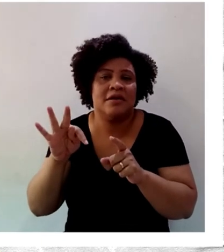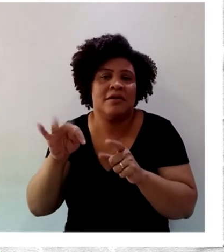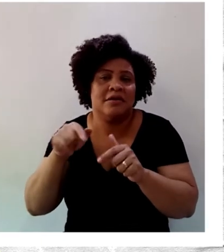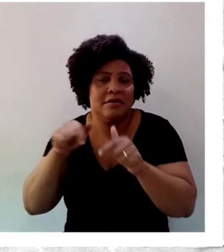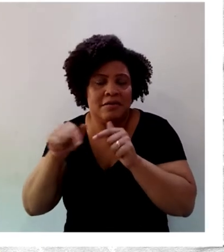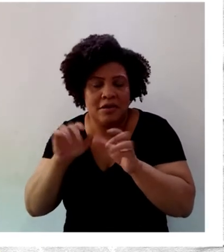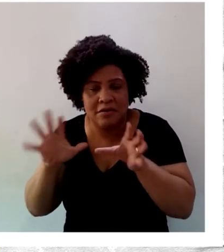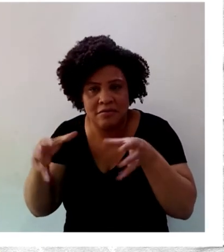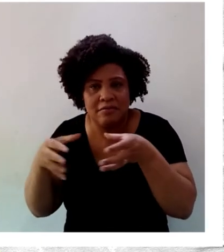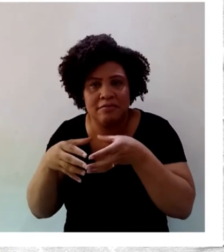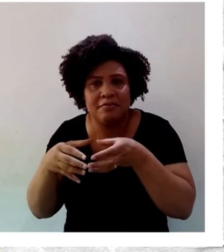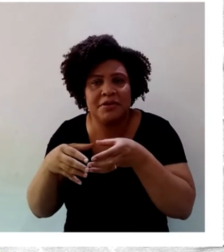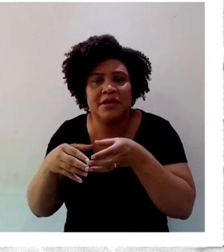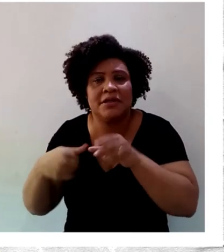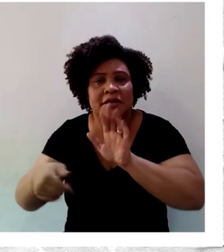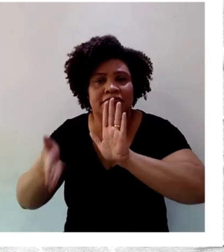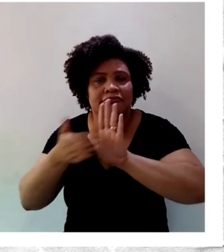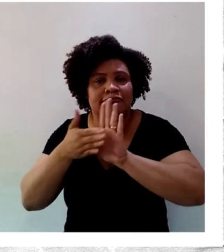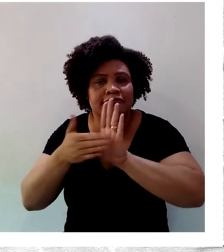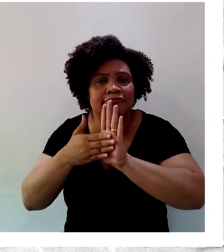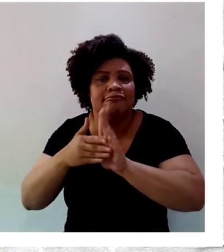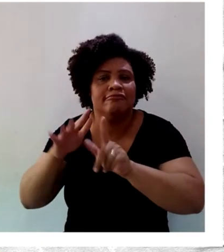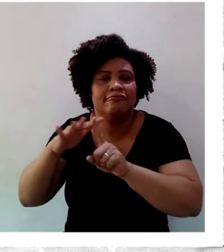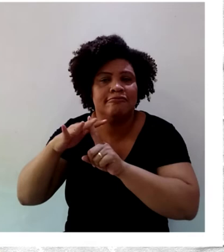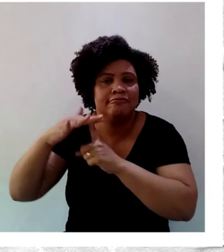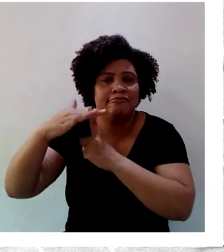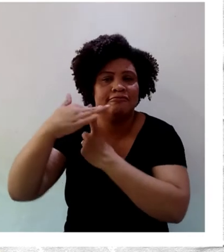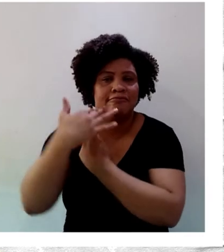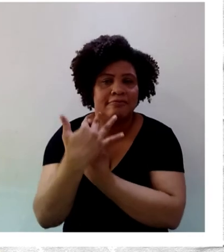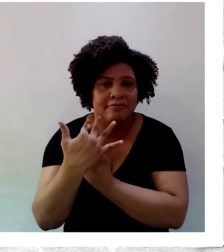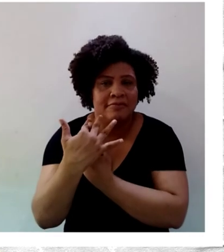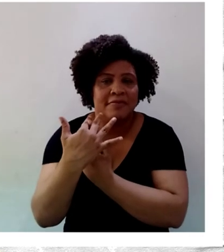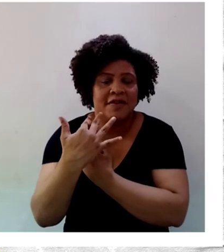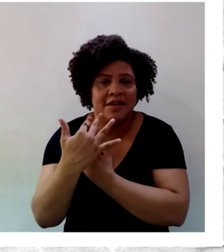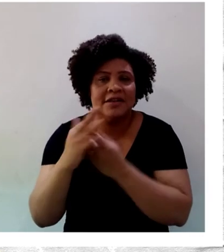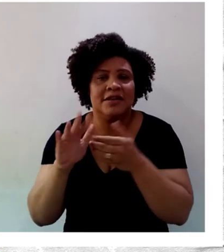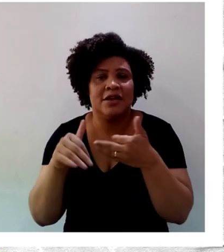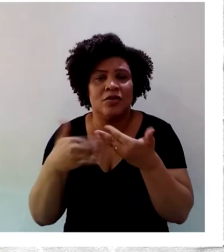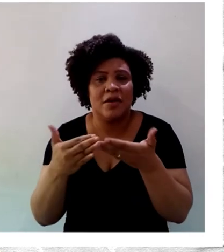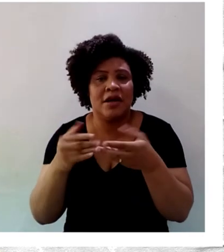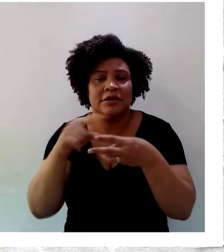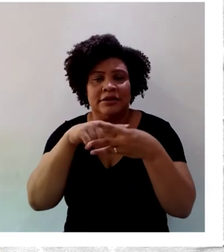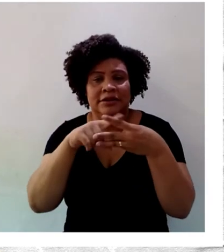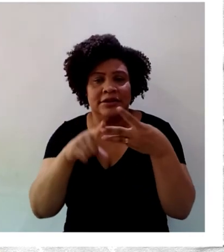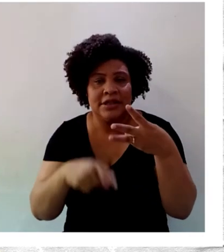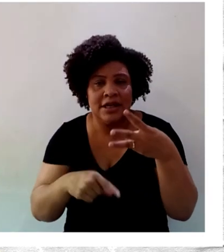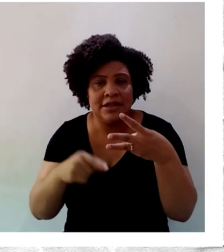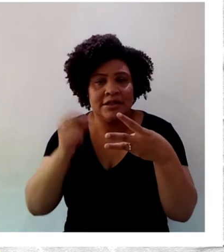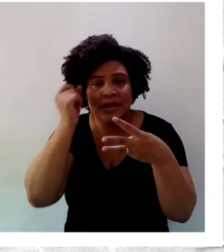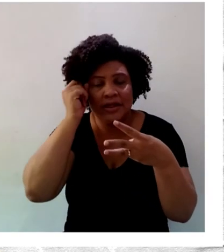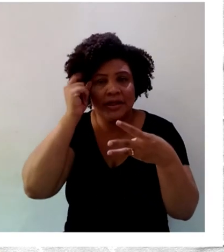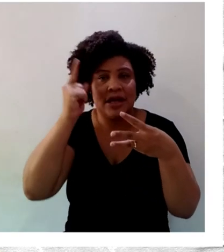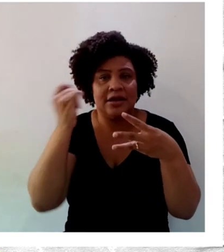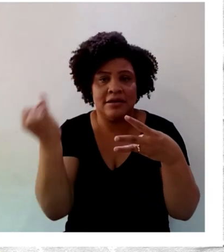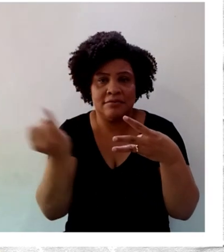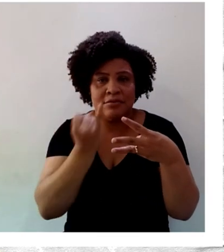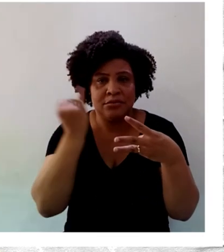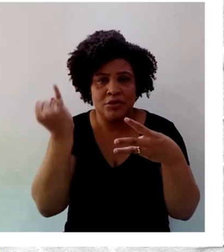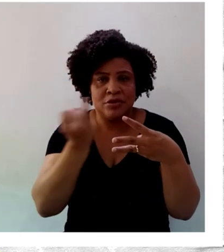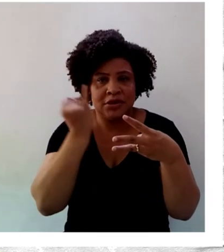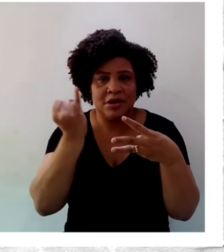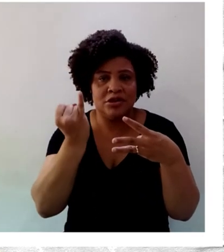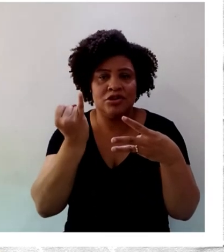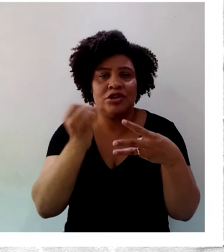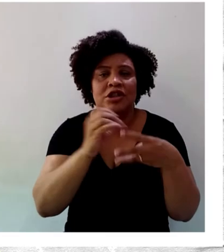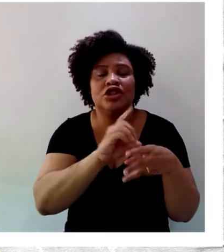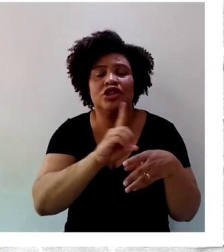também sistêmica, o socialismo. Essas são as três ideias fundamentais que, em nome